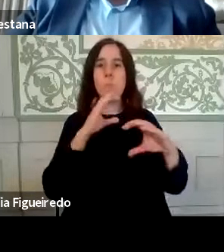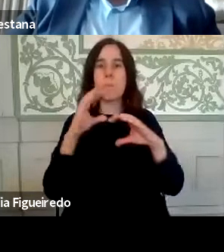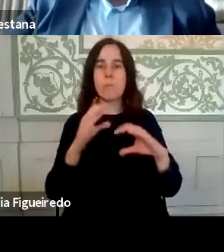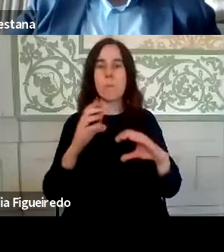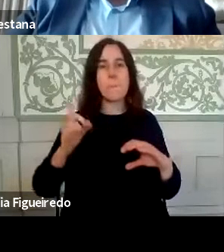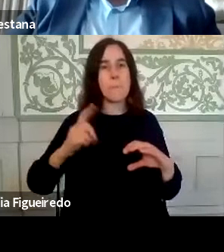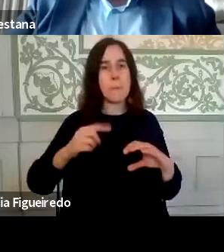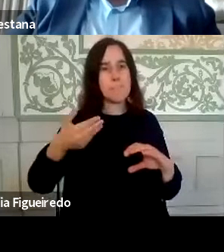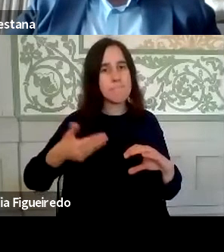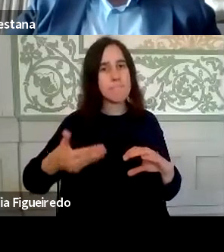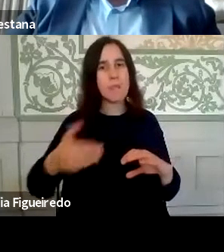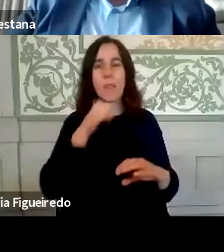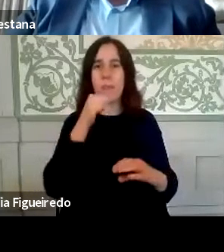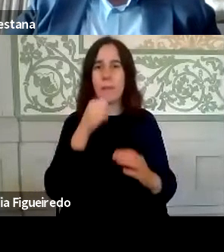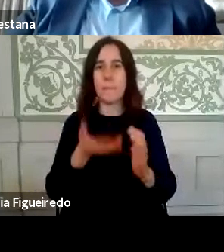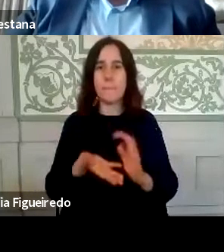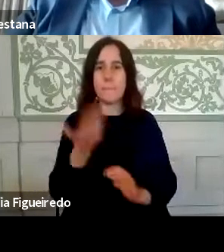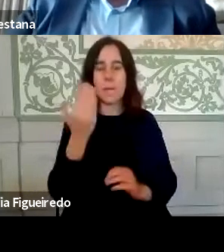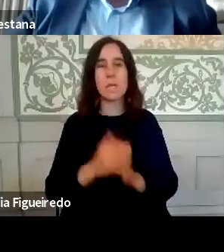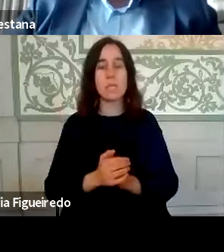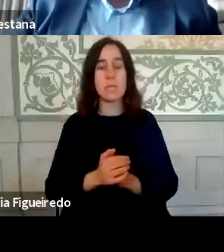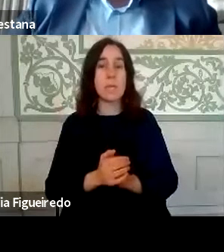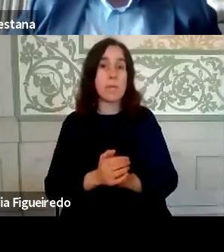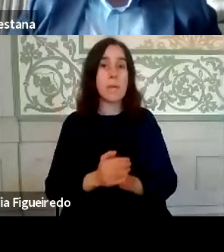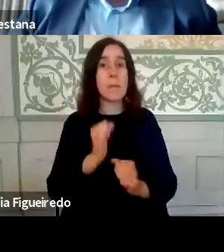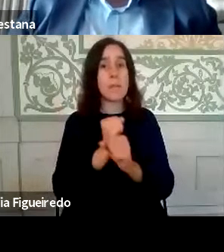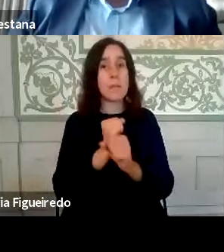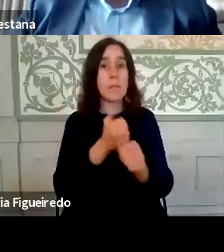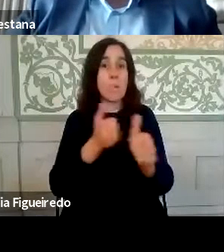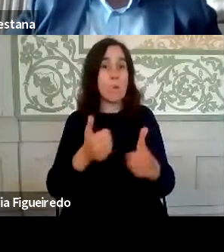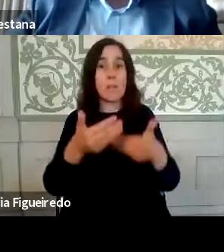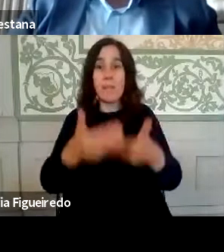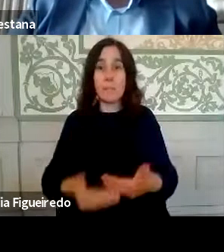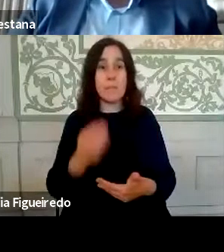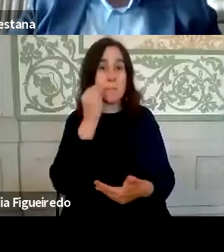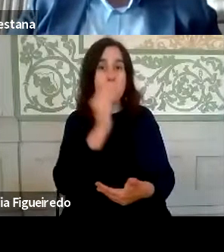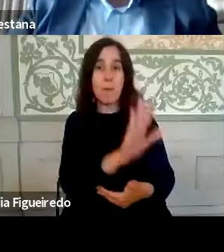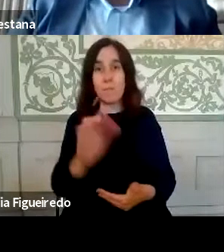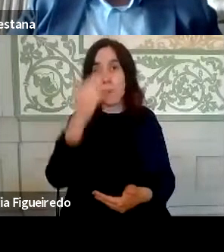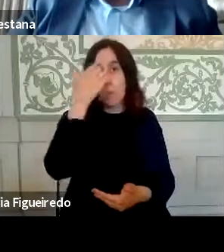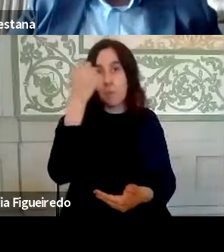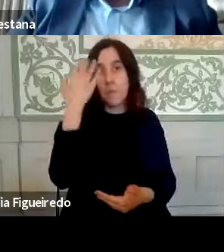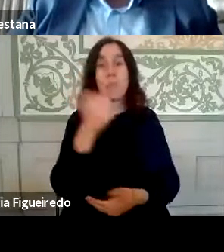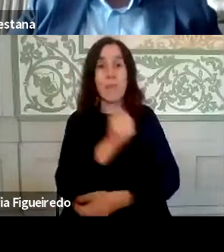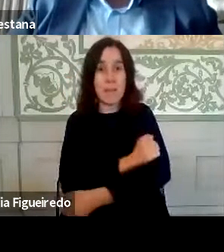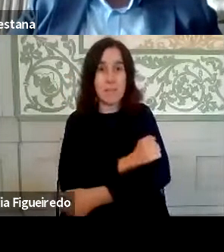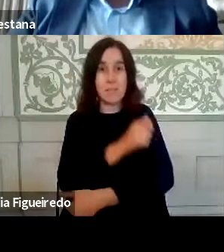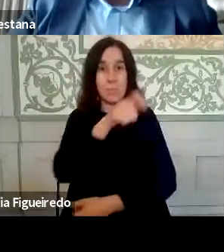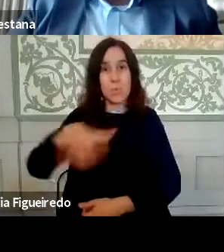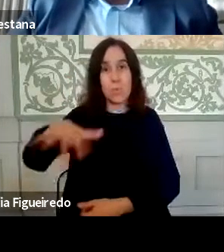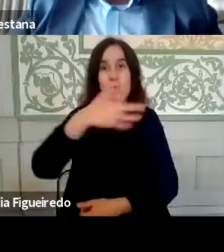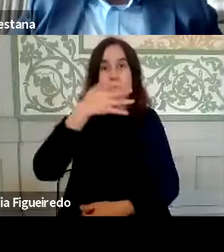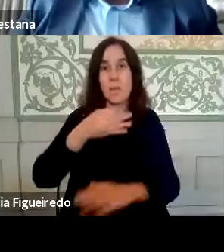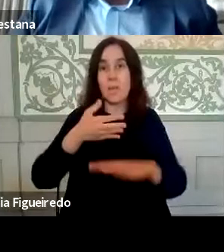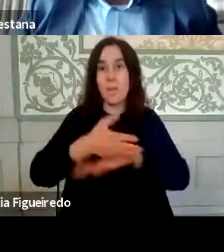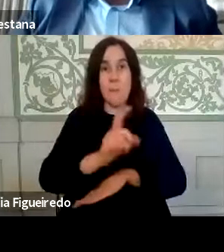e permanente, compreender as limitações do trabalho remoto, porque nem toda a gente em casa tem as mesmas condições de acesso